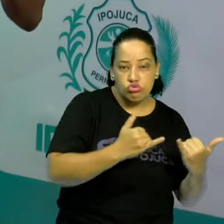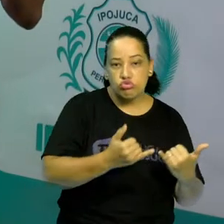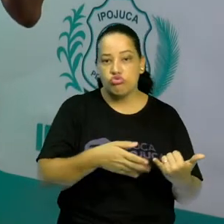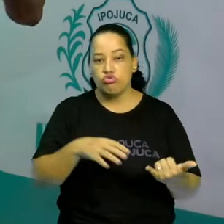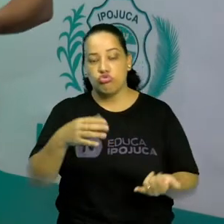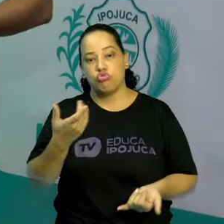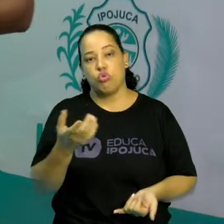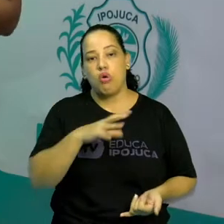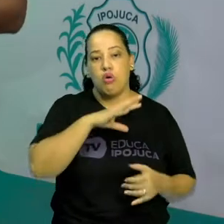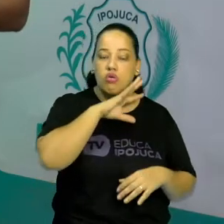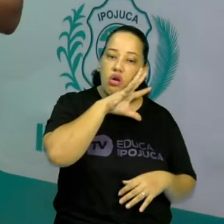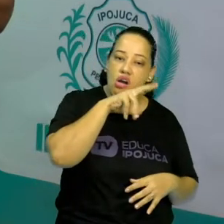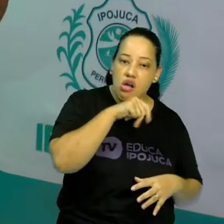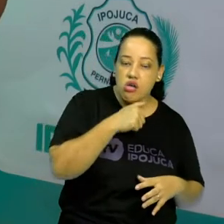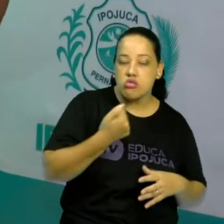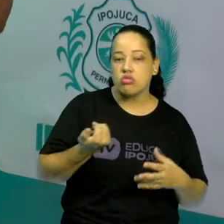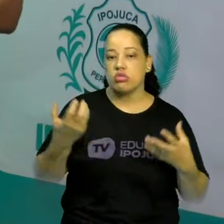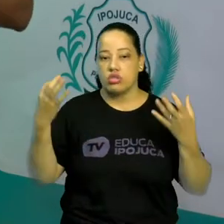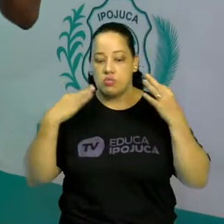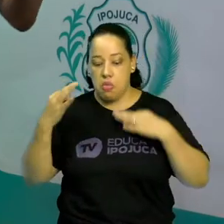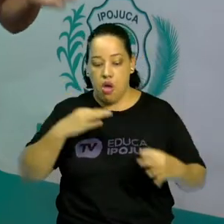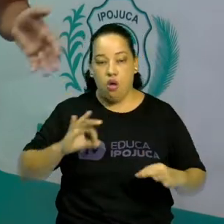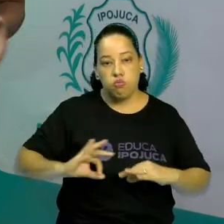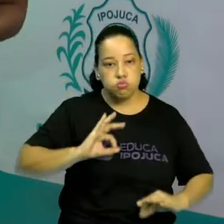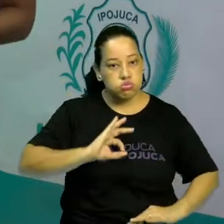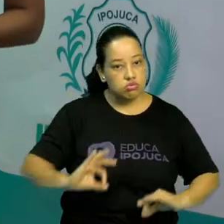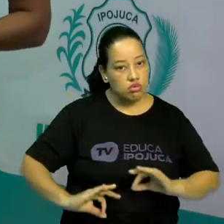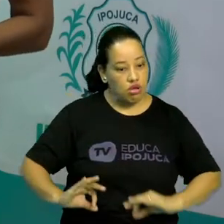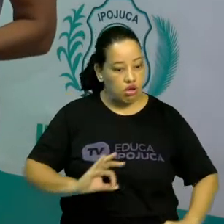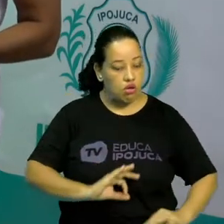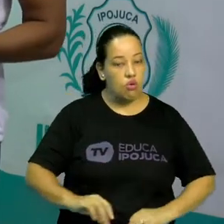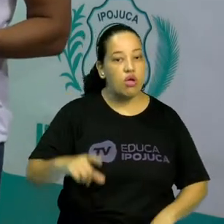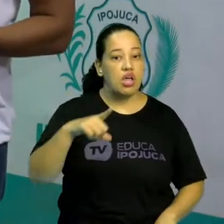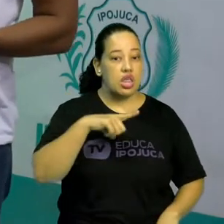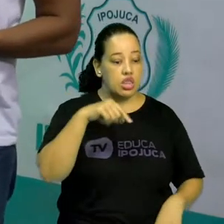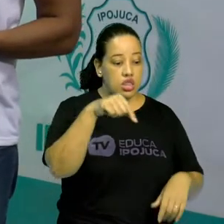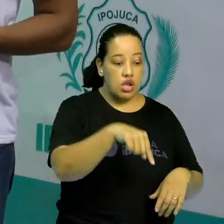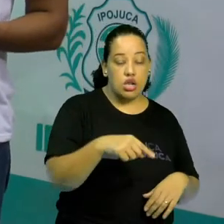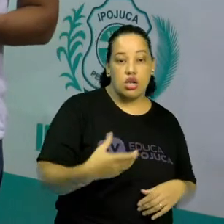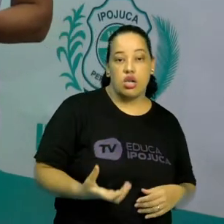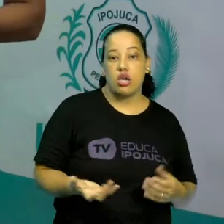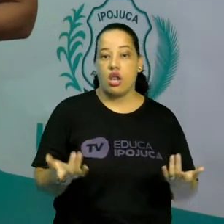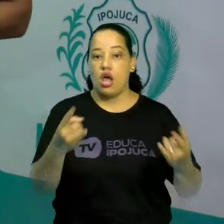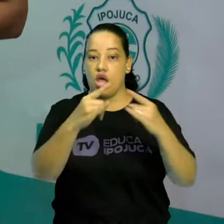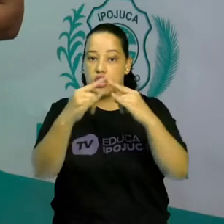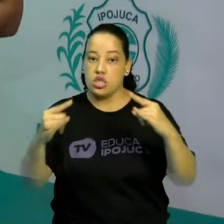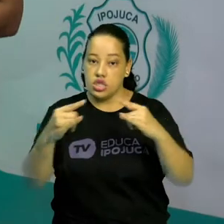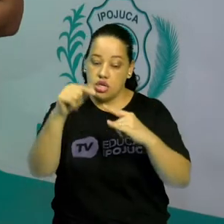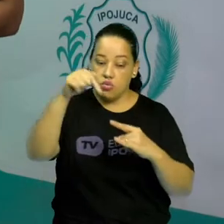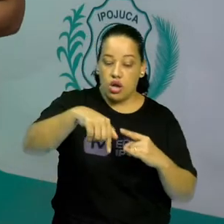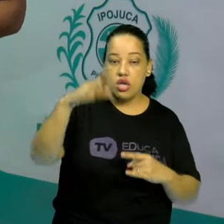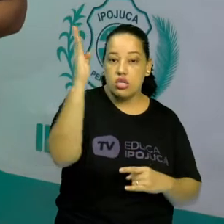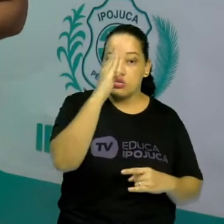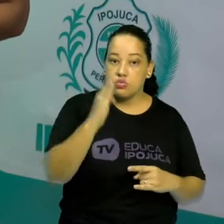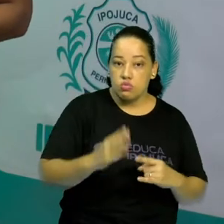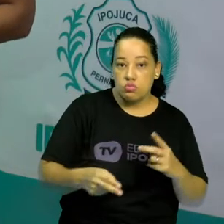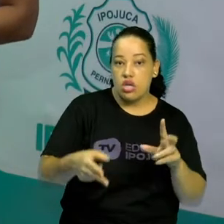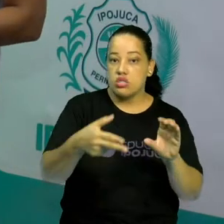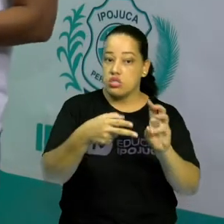vai ser realizado lá na tribo Bororó, nos índios aqui no Brasil.